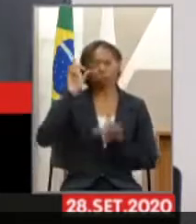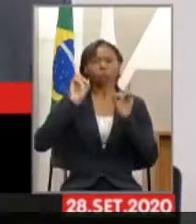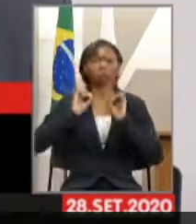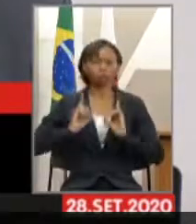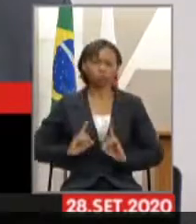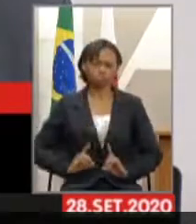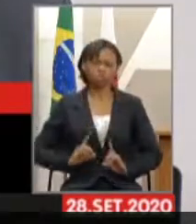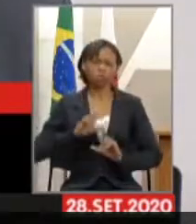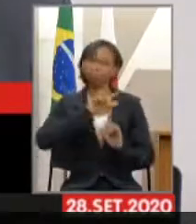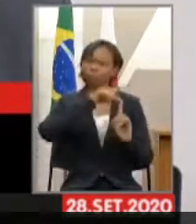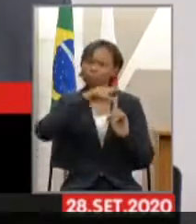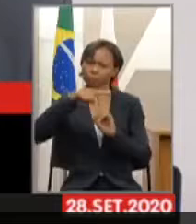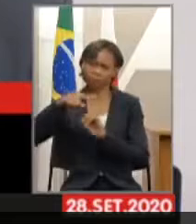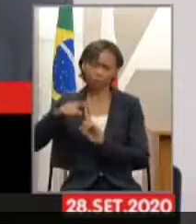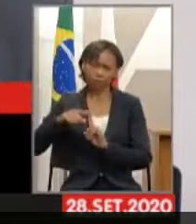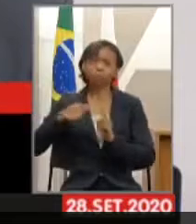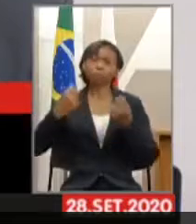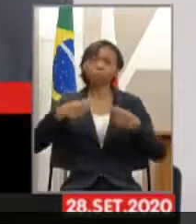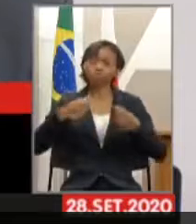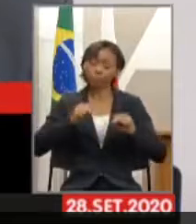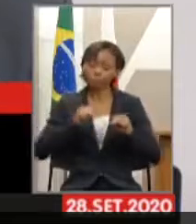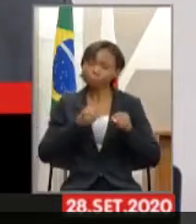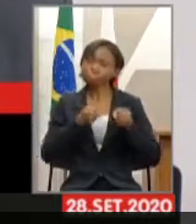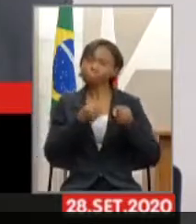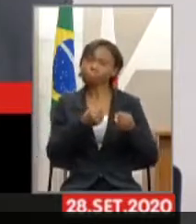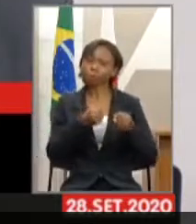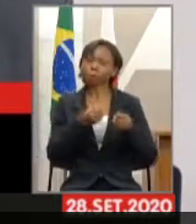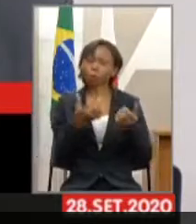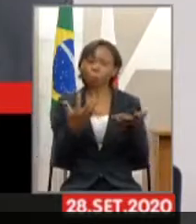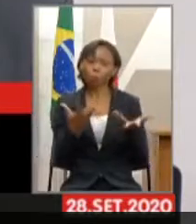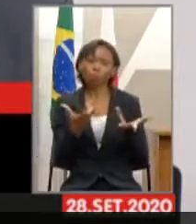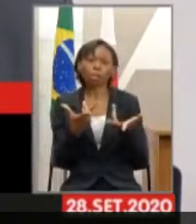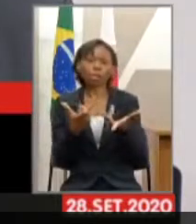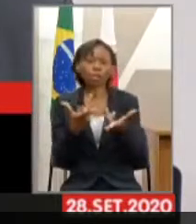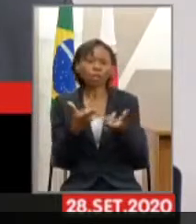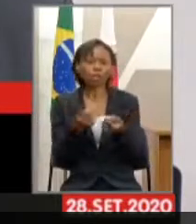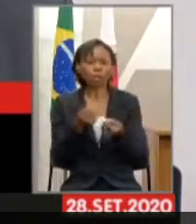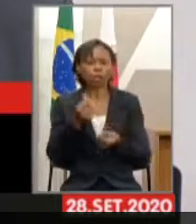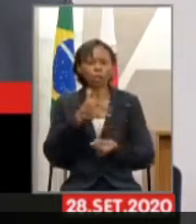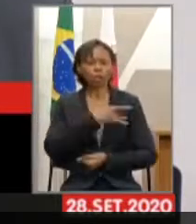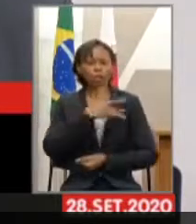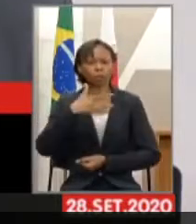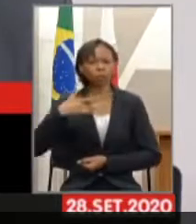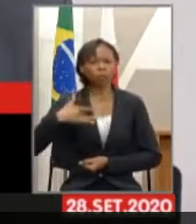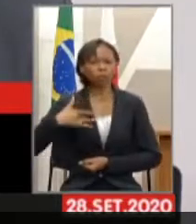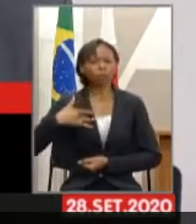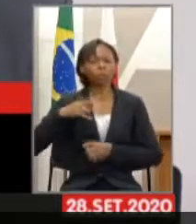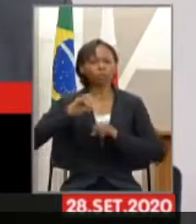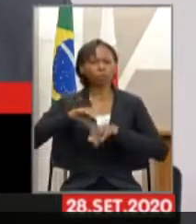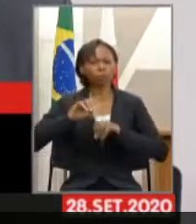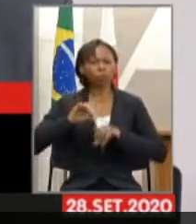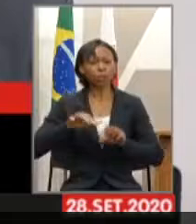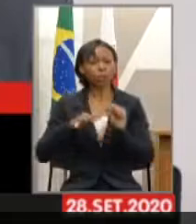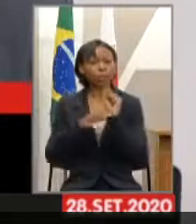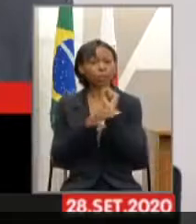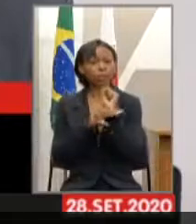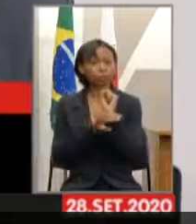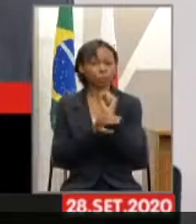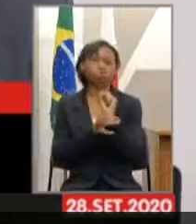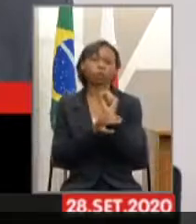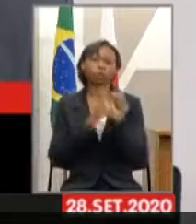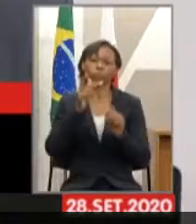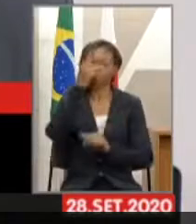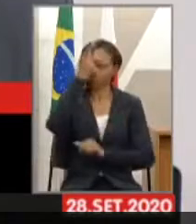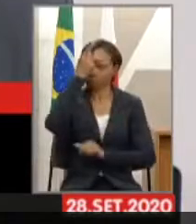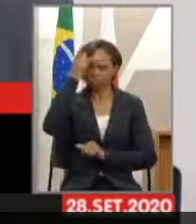qualidade, a educação, a saúde e a segurança desses brasileiros. Nós não